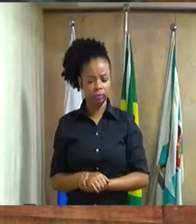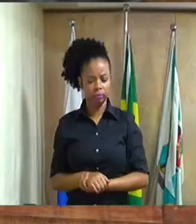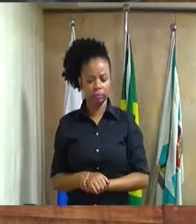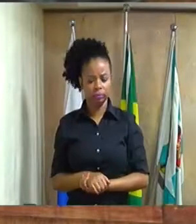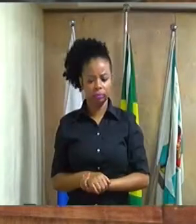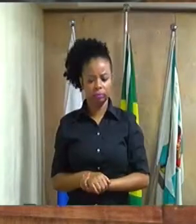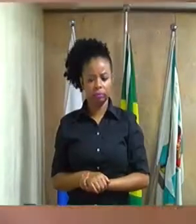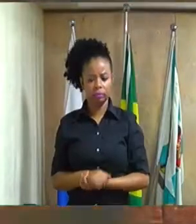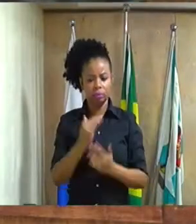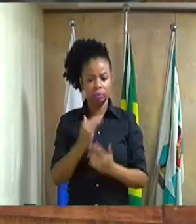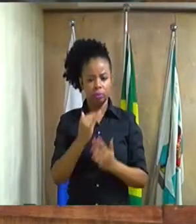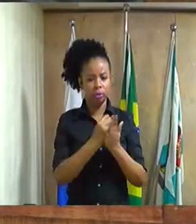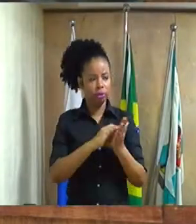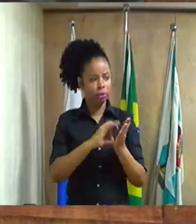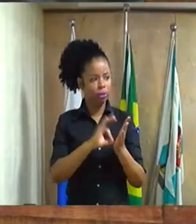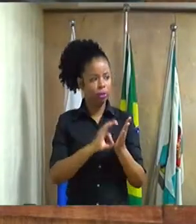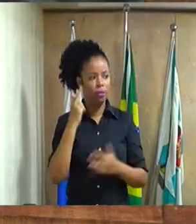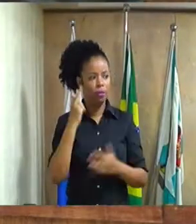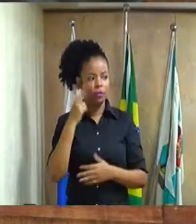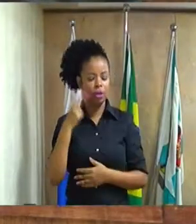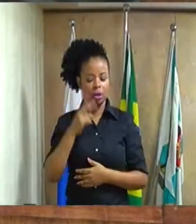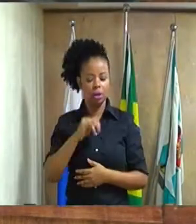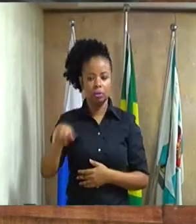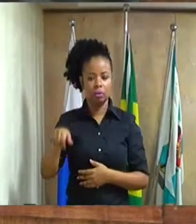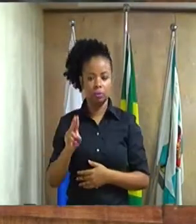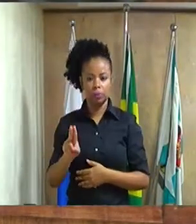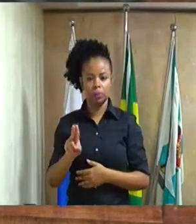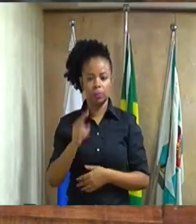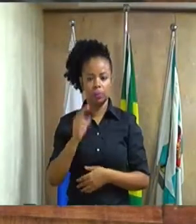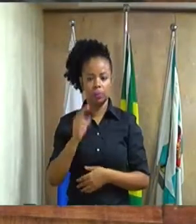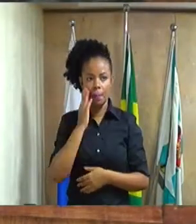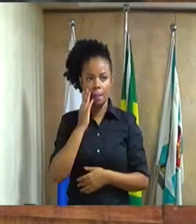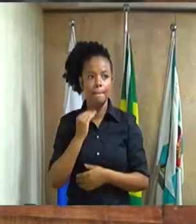Por ordem de inscrição, vereador Júnior, o Iuso.